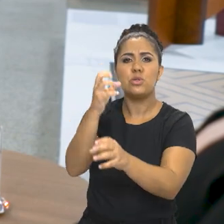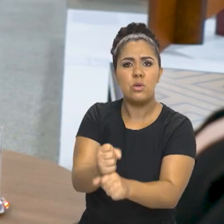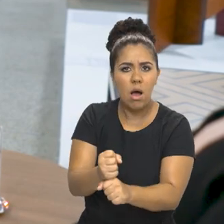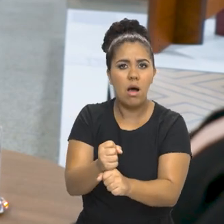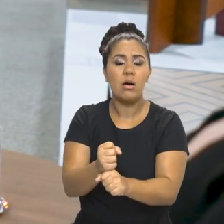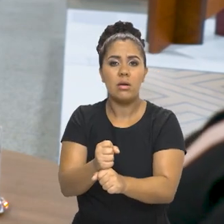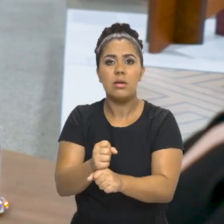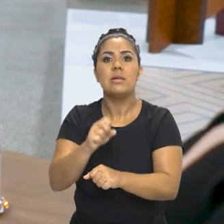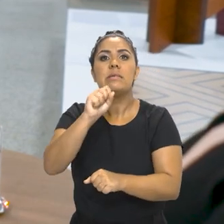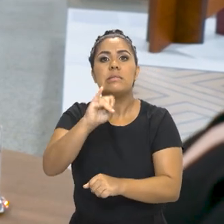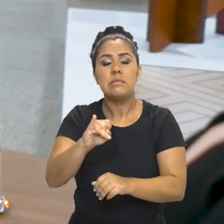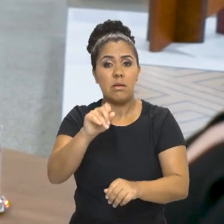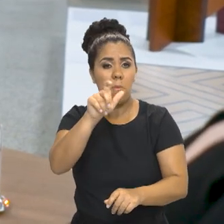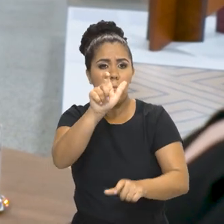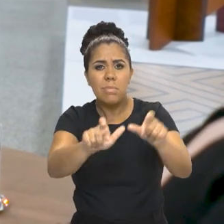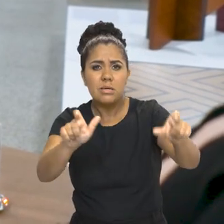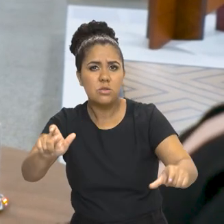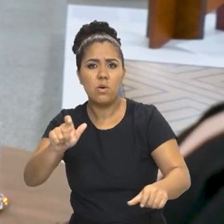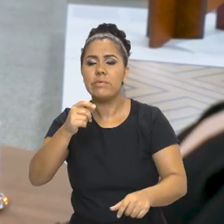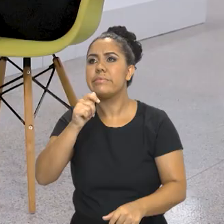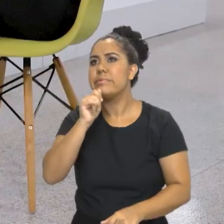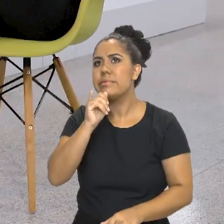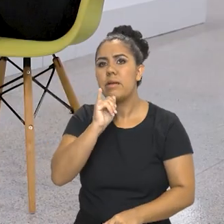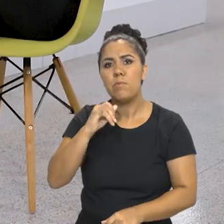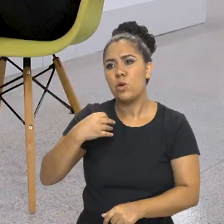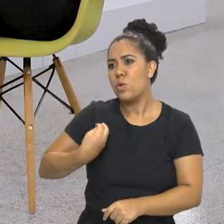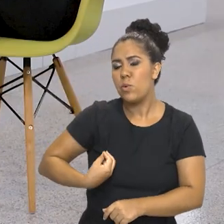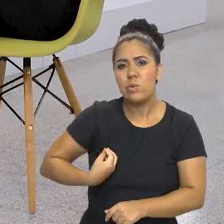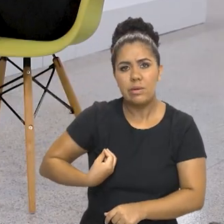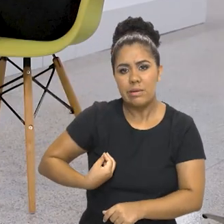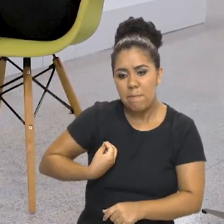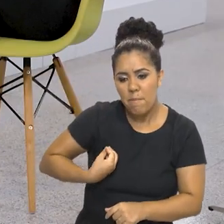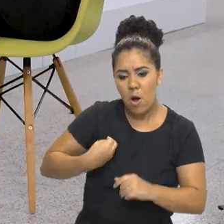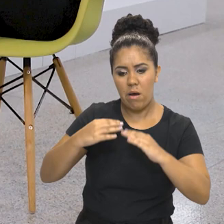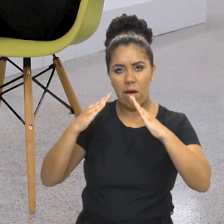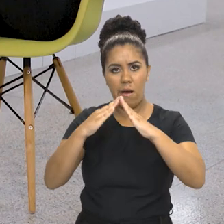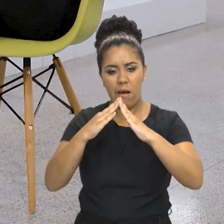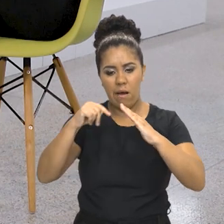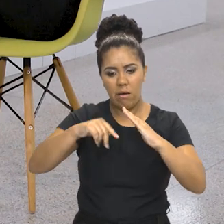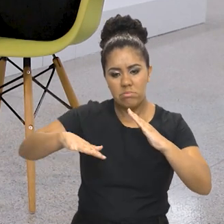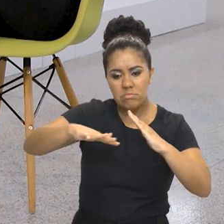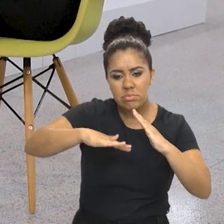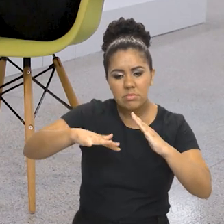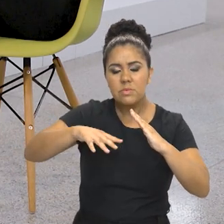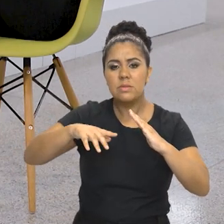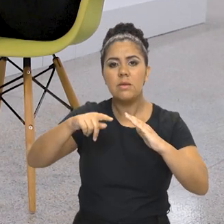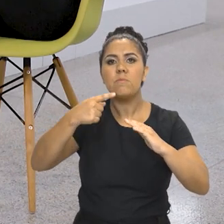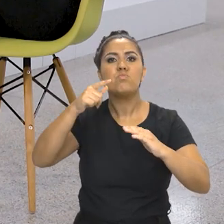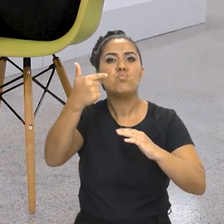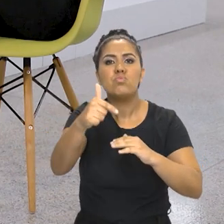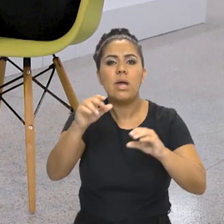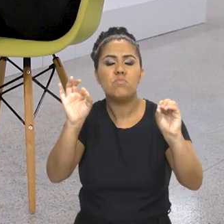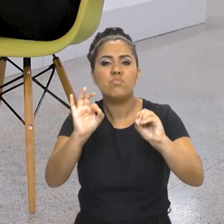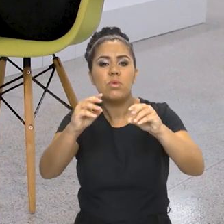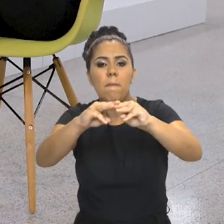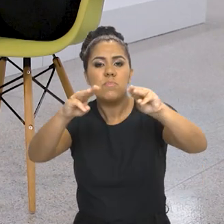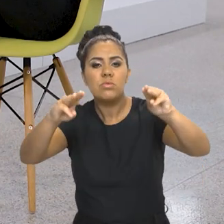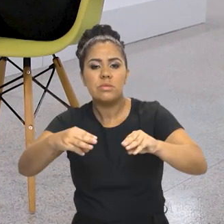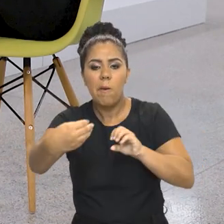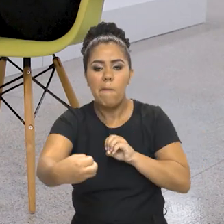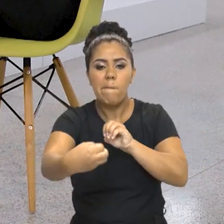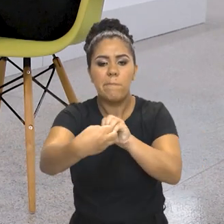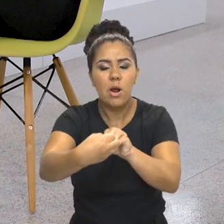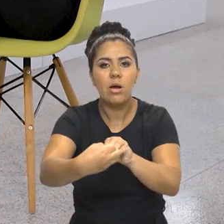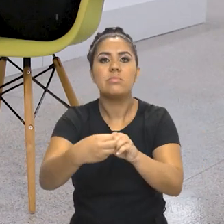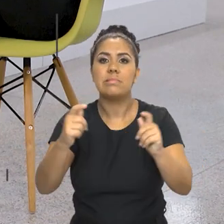porventura, não esteja na cidade em que existe um museu, que tem curiosidade para conhecer uma grande instituição ou um museu comunitário,